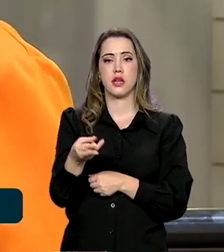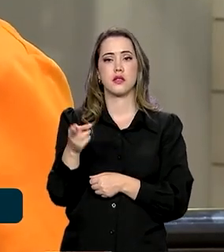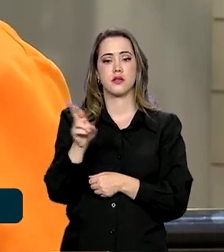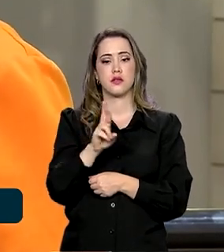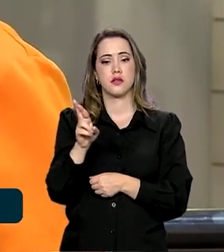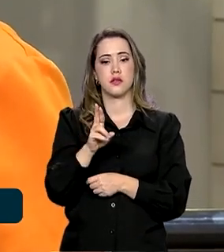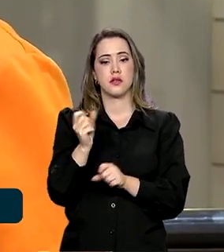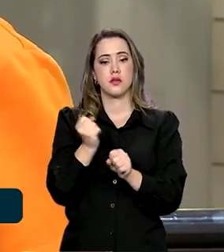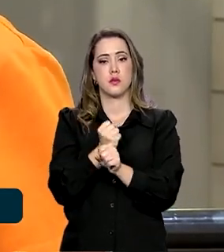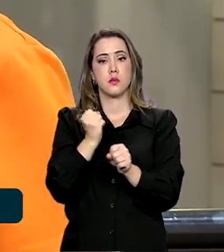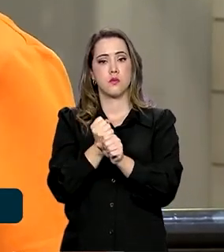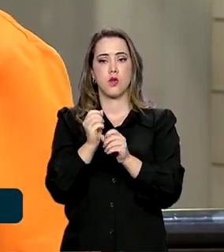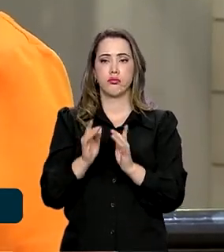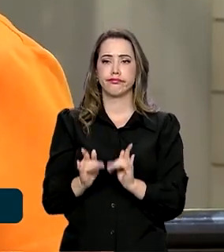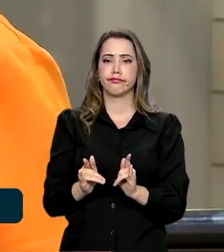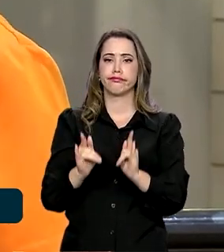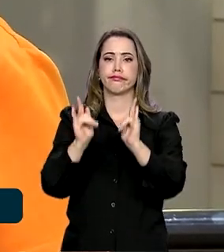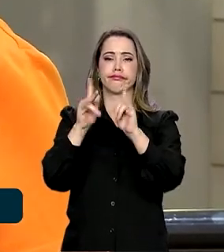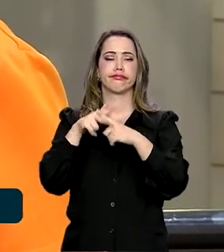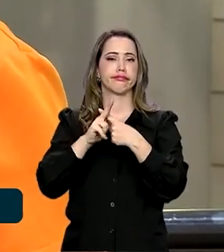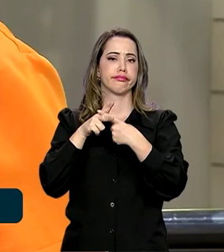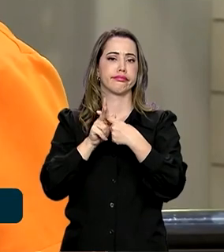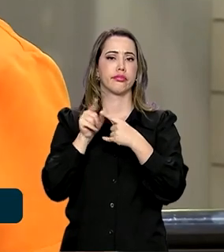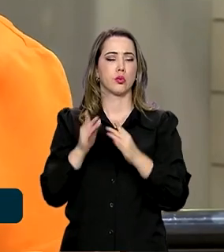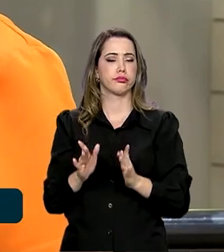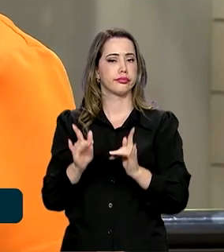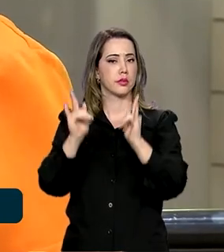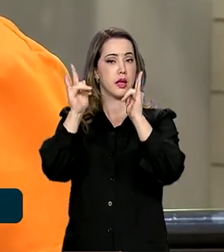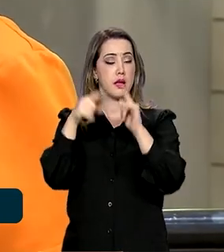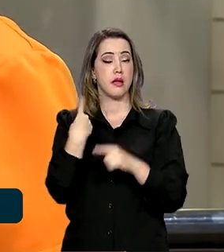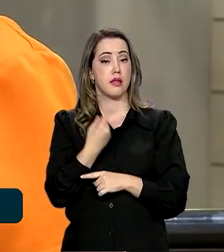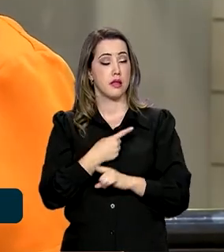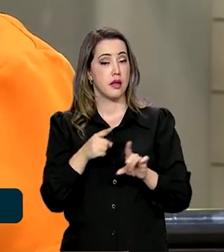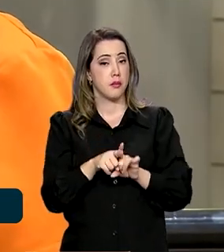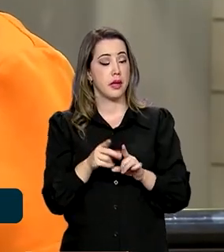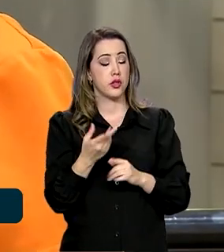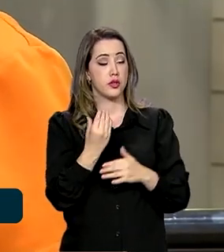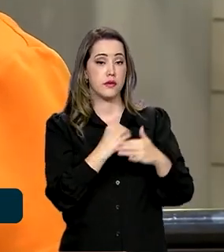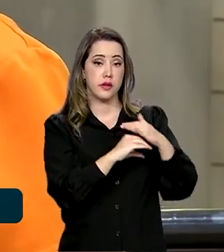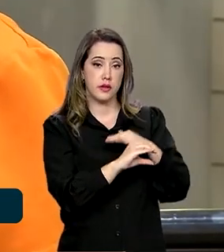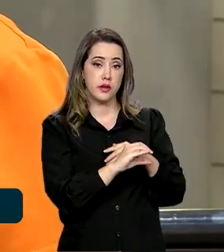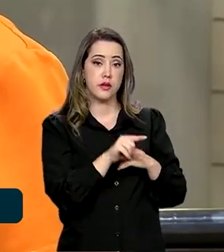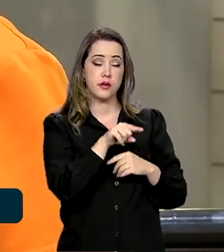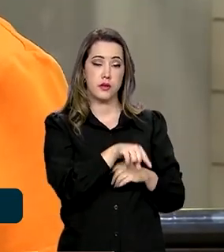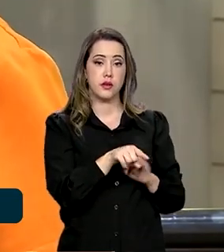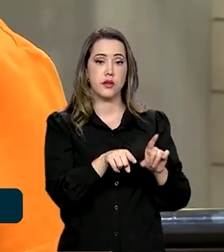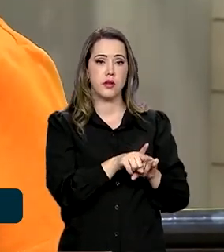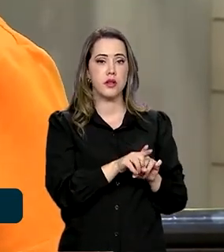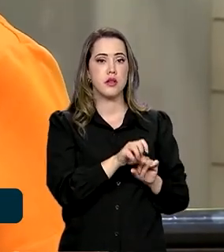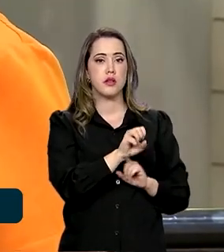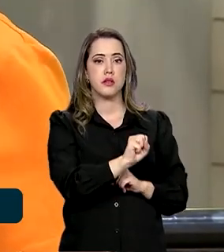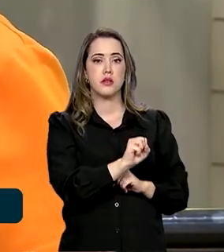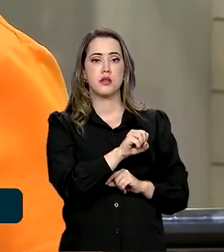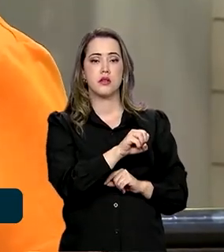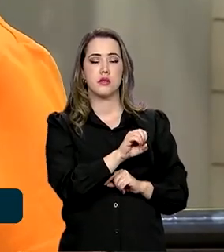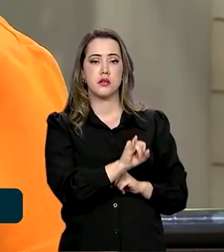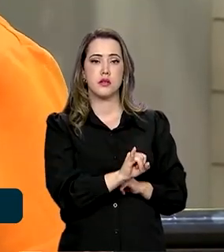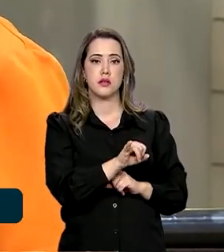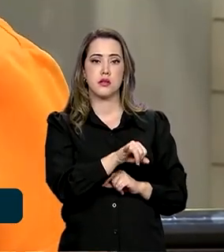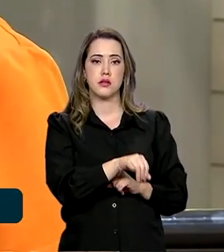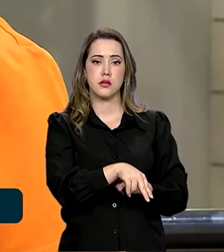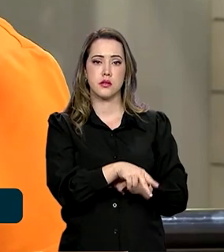revigorá-lo. Mas além da infraestrutura, nós vamos colocar dinheiro no Cibre 6, que vai melhorar o